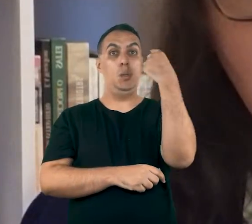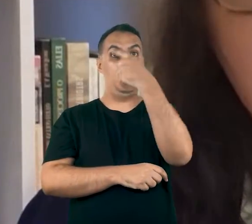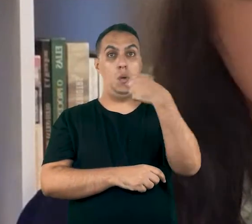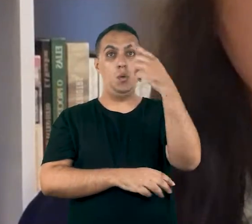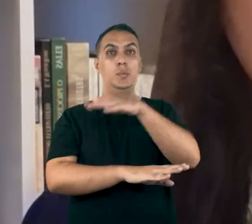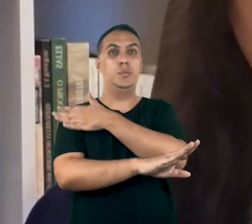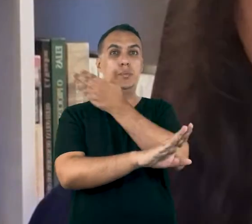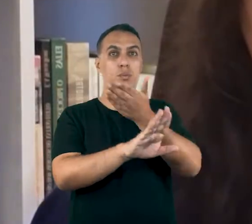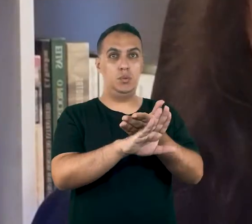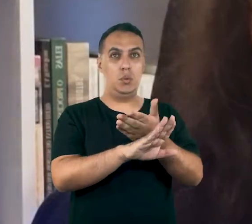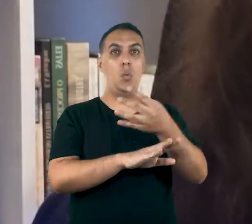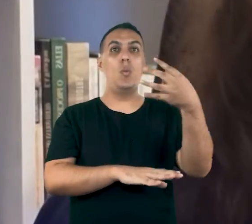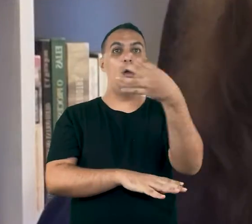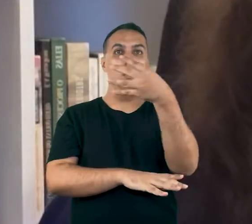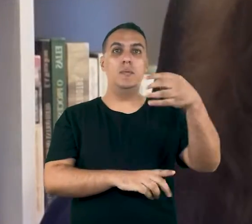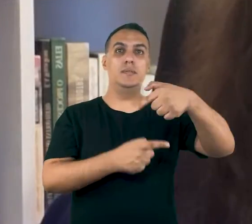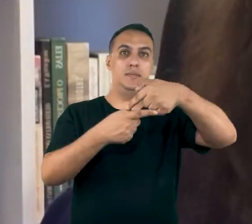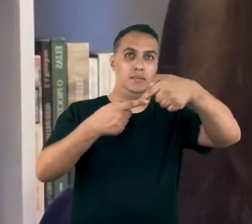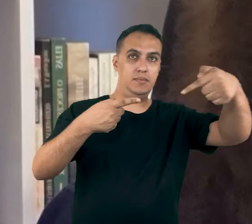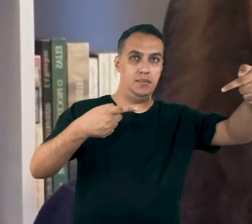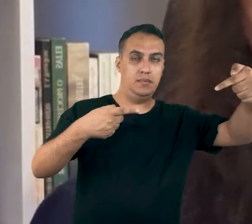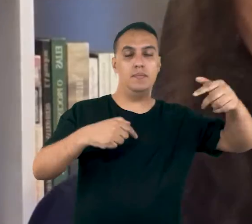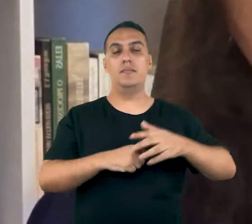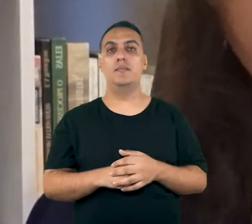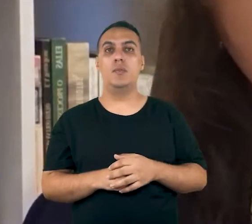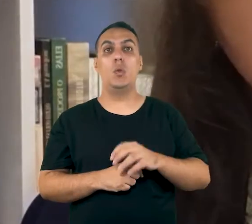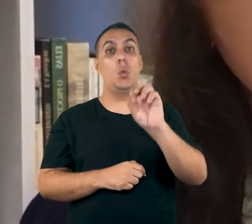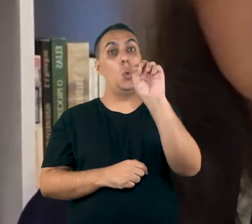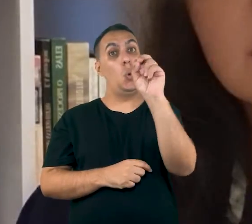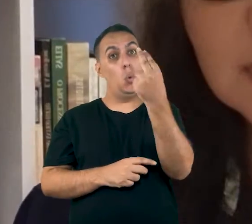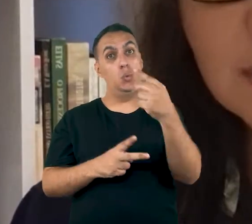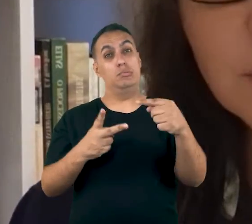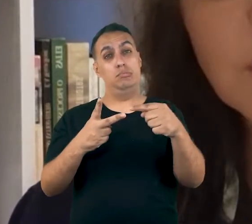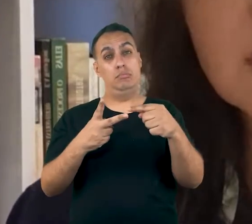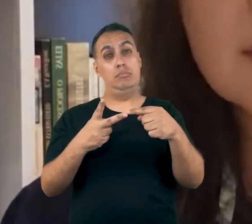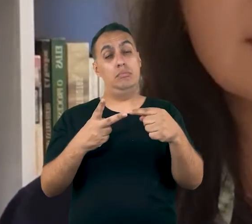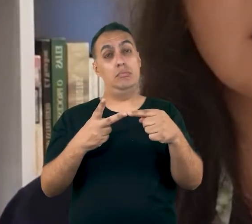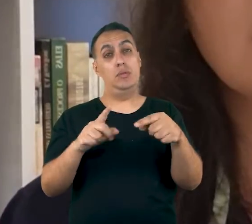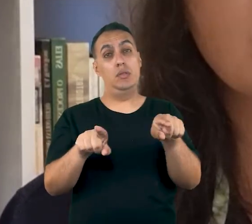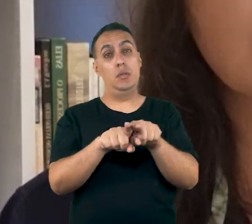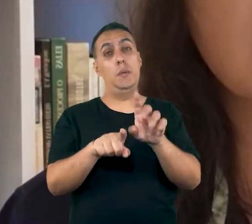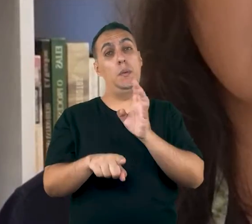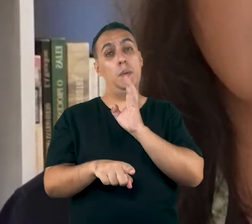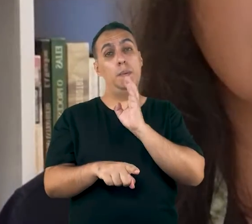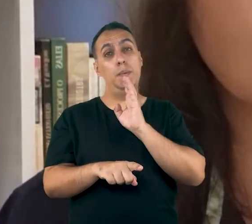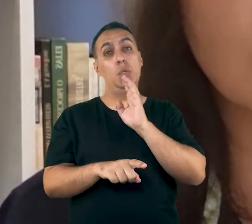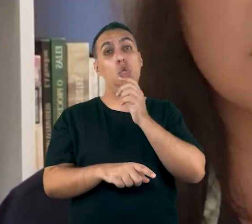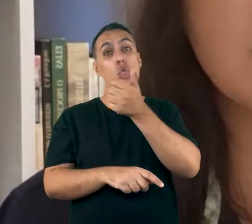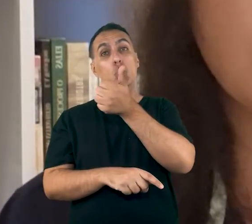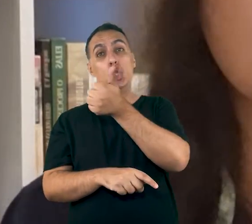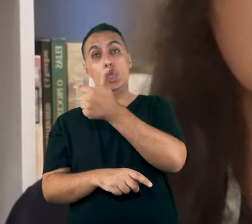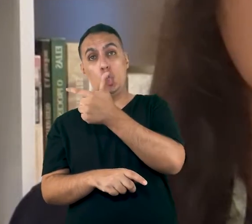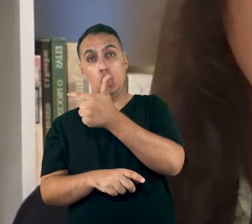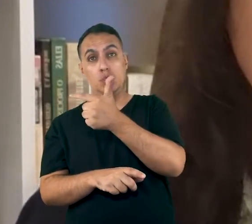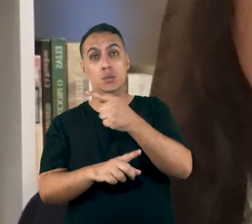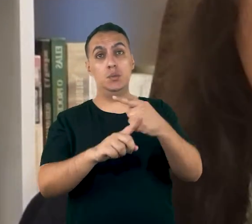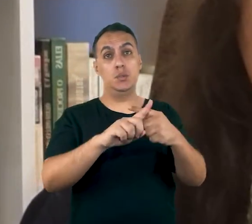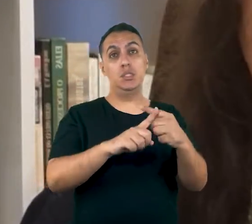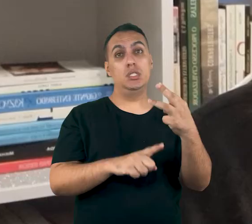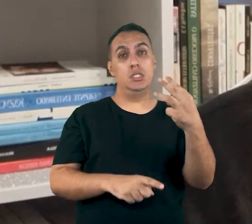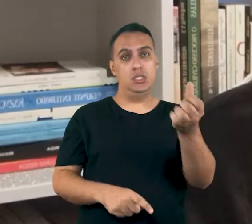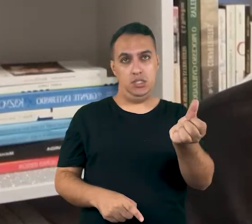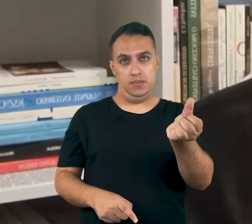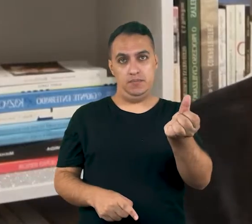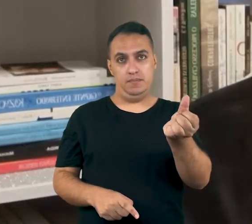horas diárias e 44 semanais. E também é bastante conhecida a jornada 12 por 36.